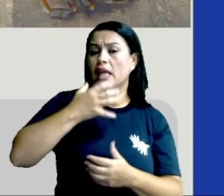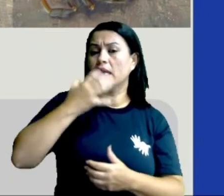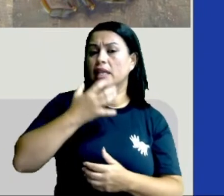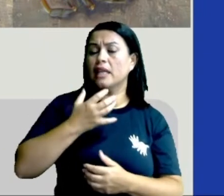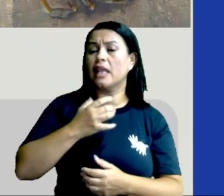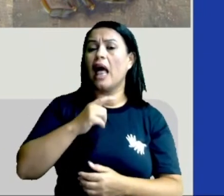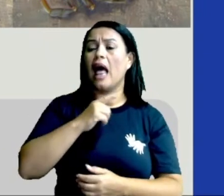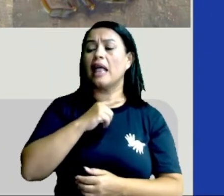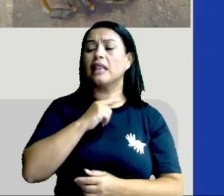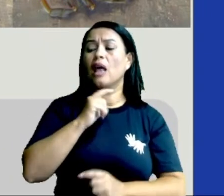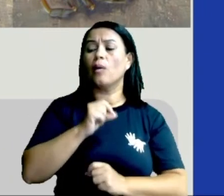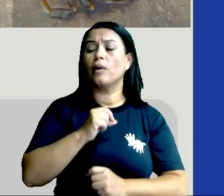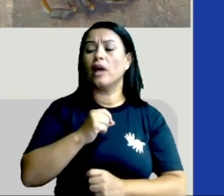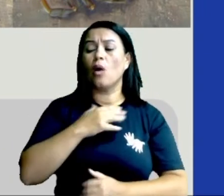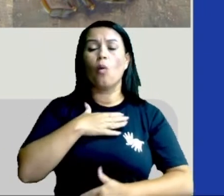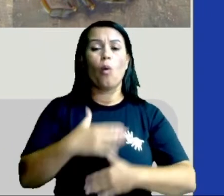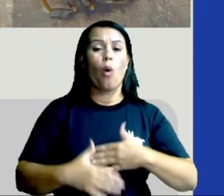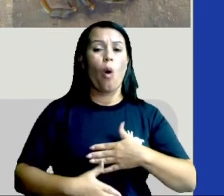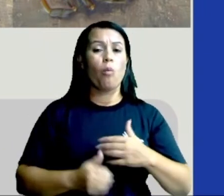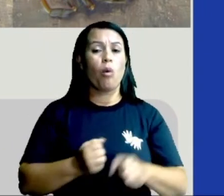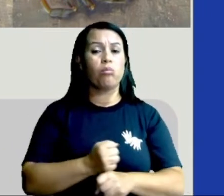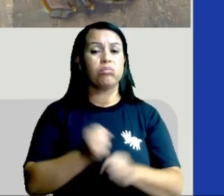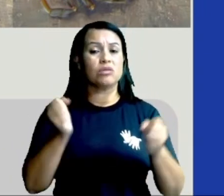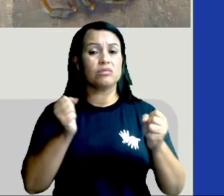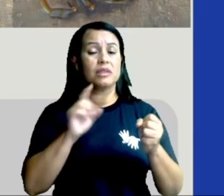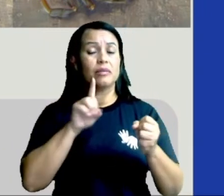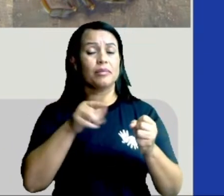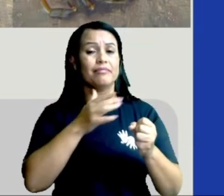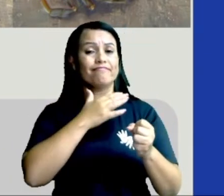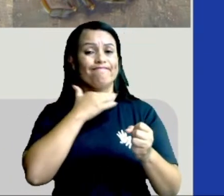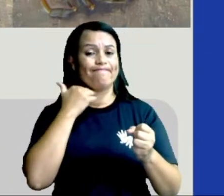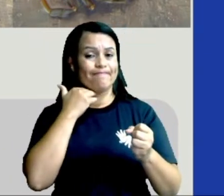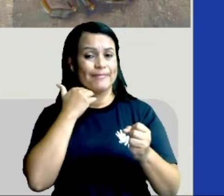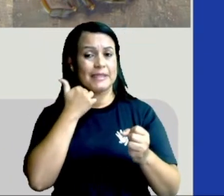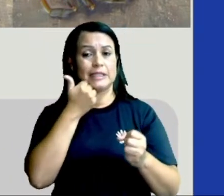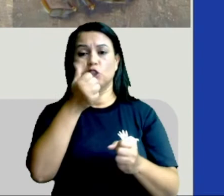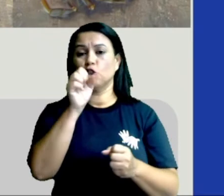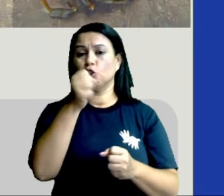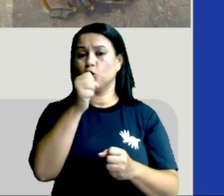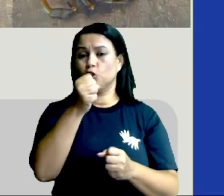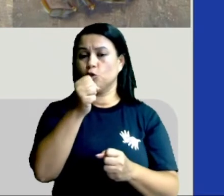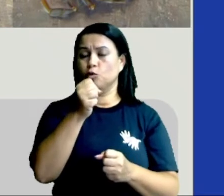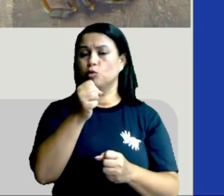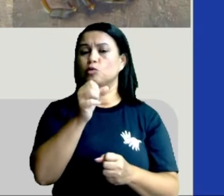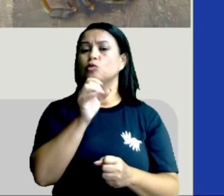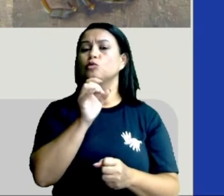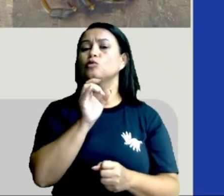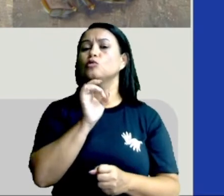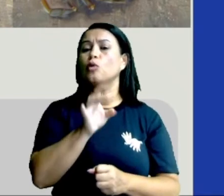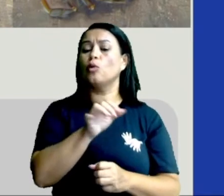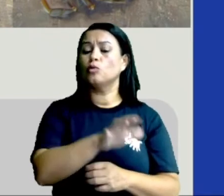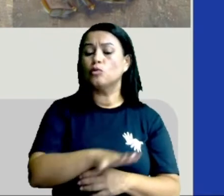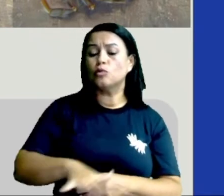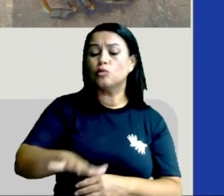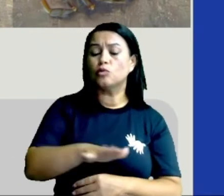seu abdômen estoura e ela acaba morrendo. Ela passa 18 anos no solo e só 30 dias voando.